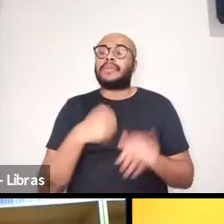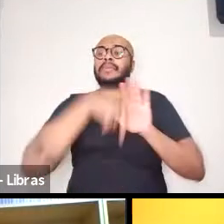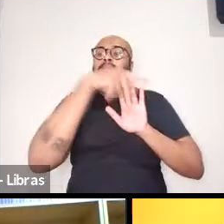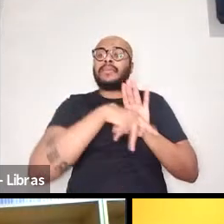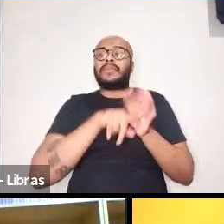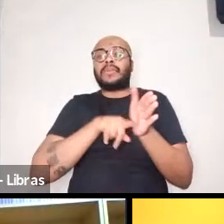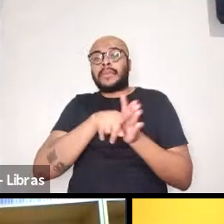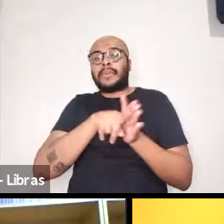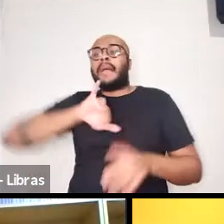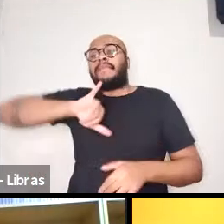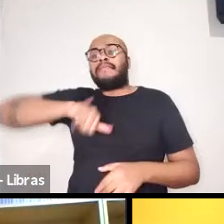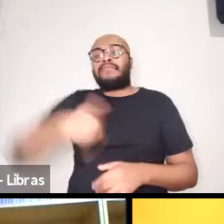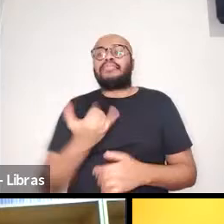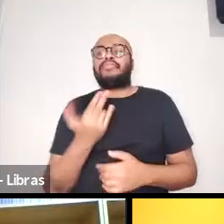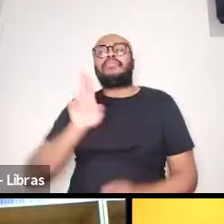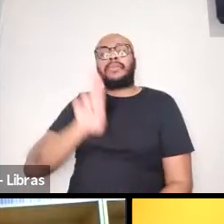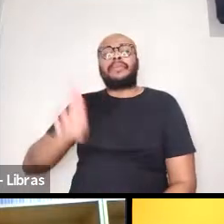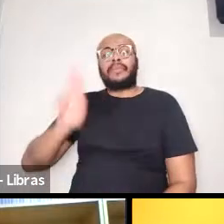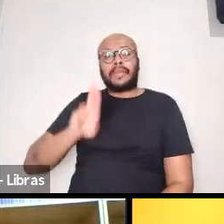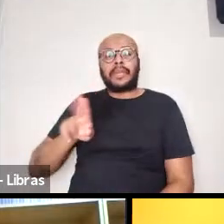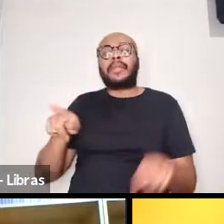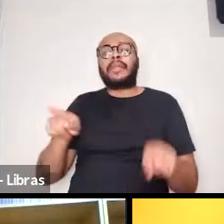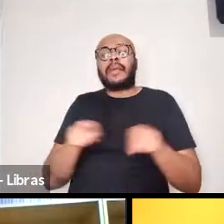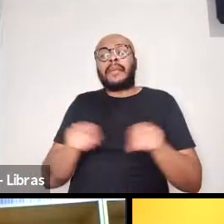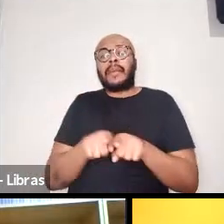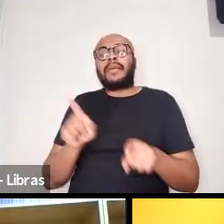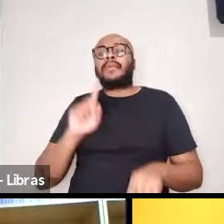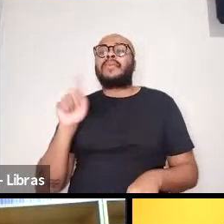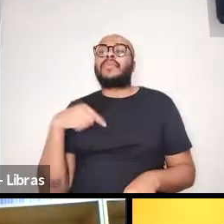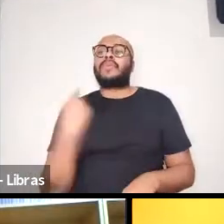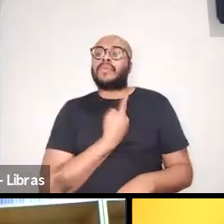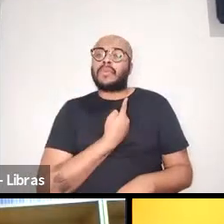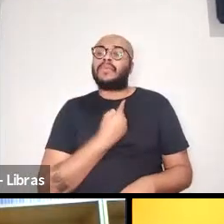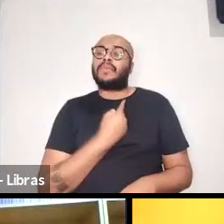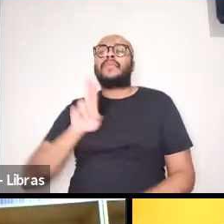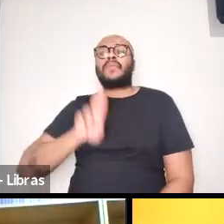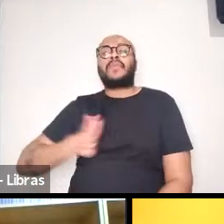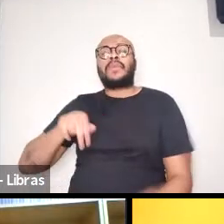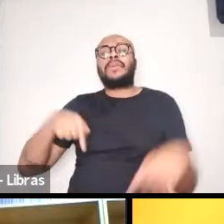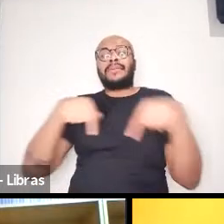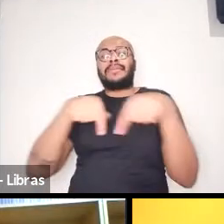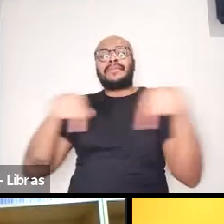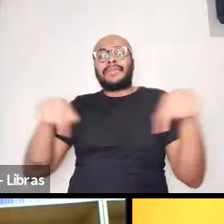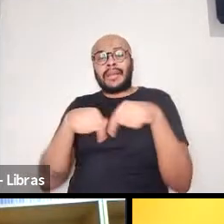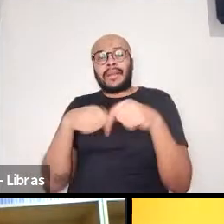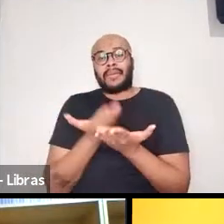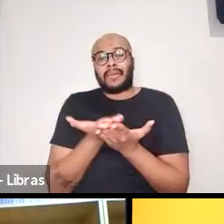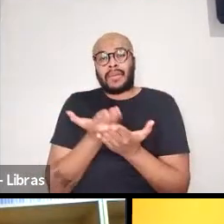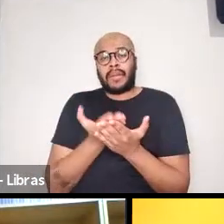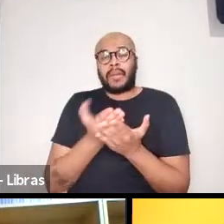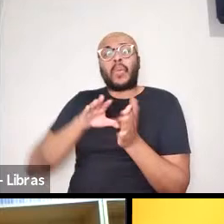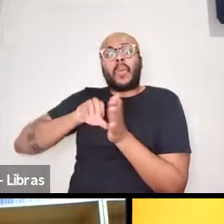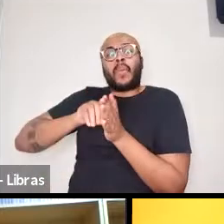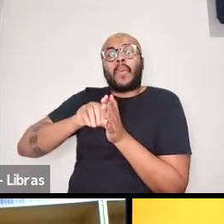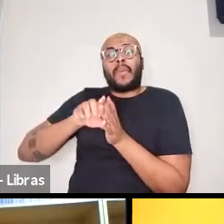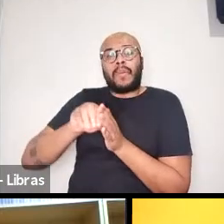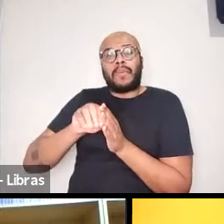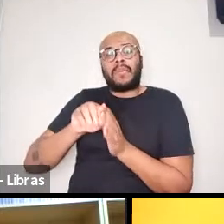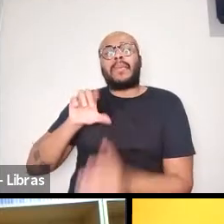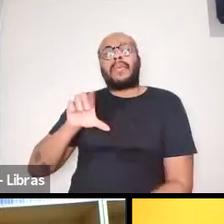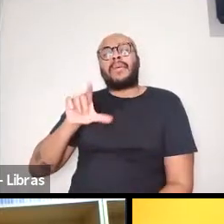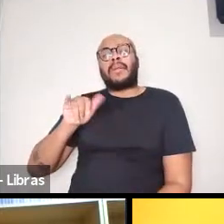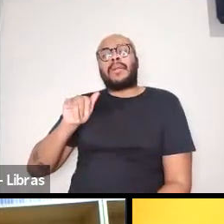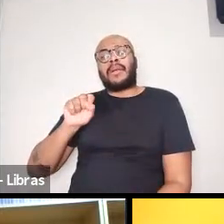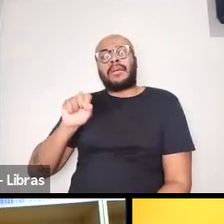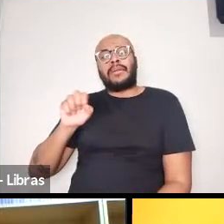poder operar, mas ao mesmo tempo a gente vai operar com uma, uma sala de aula no Google Classroom, é, que é